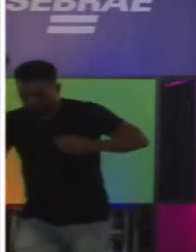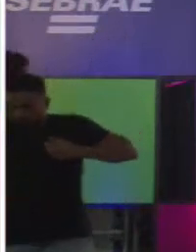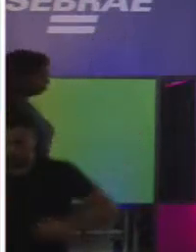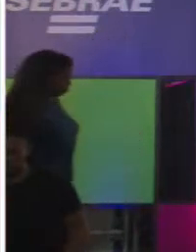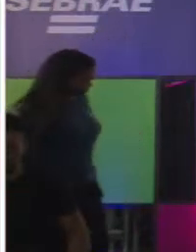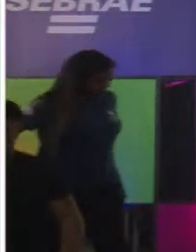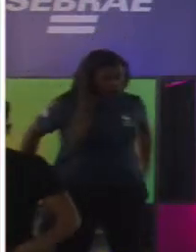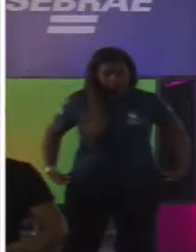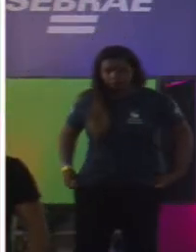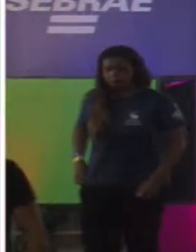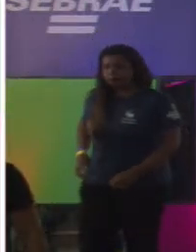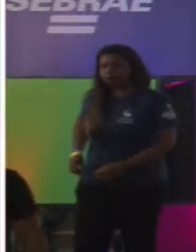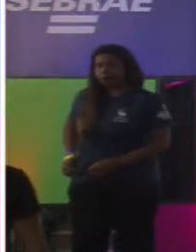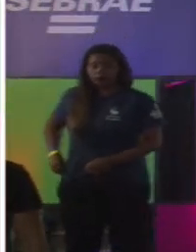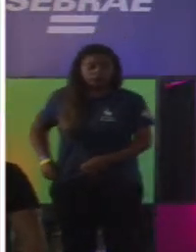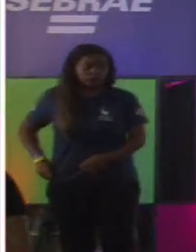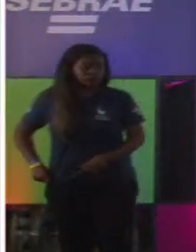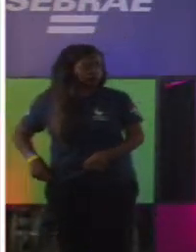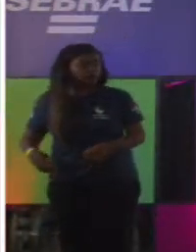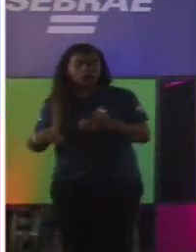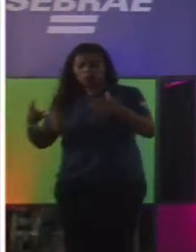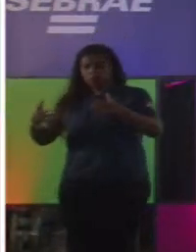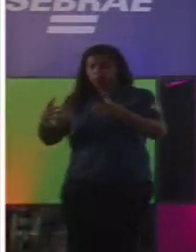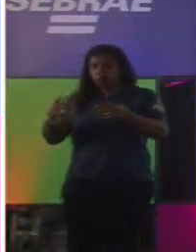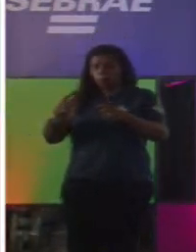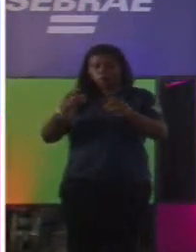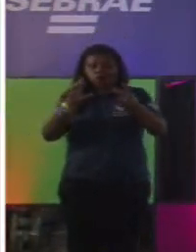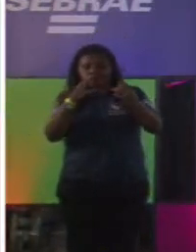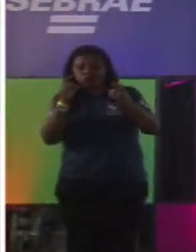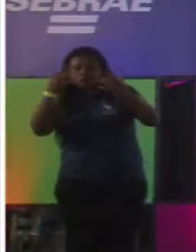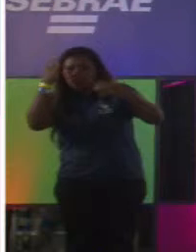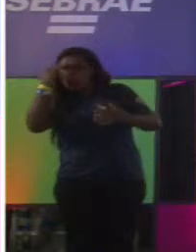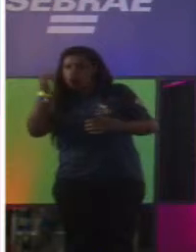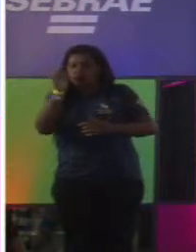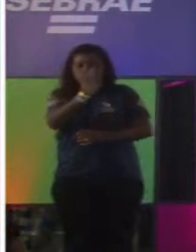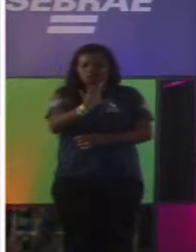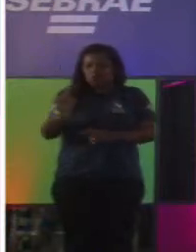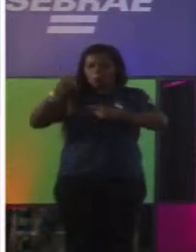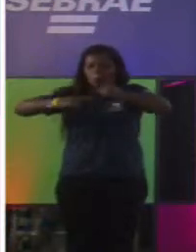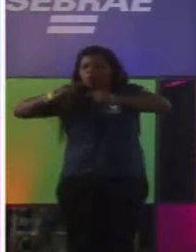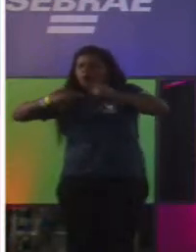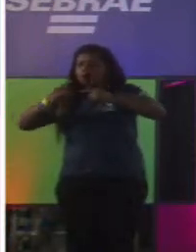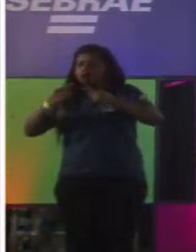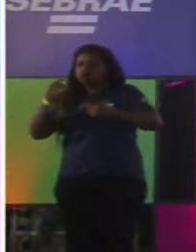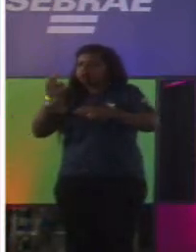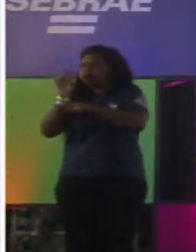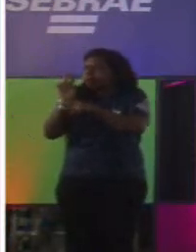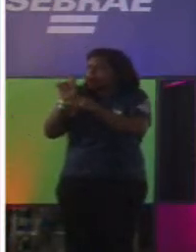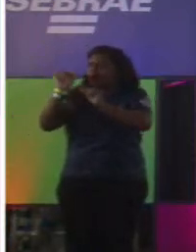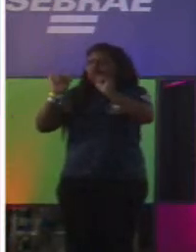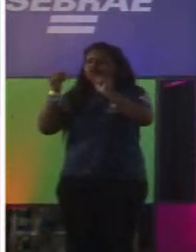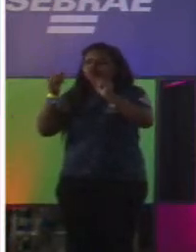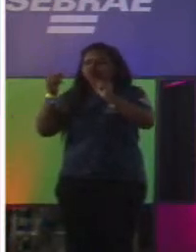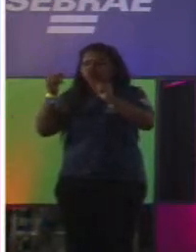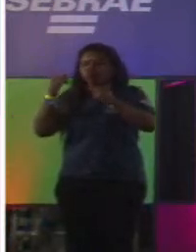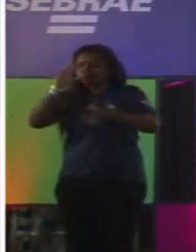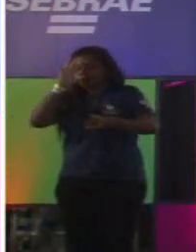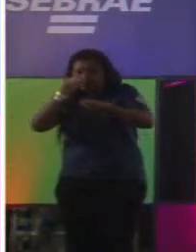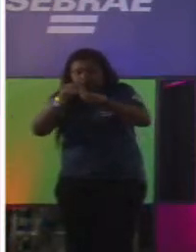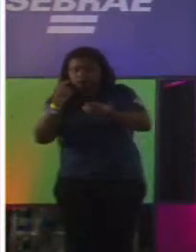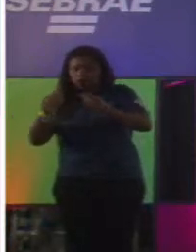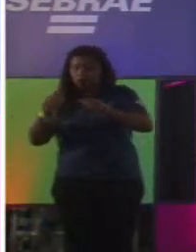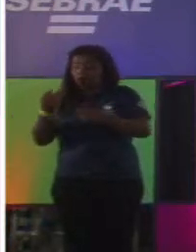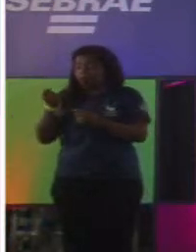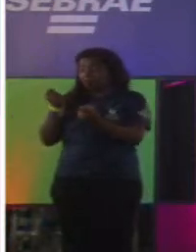eu posso esperar de cada um? Então, se eu for precificar um produto, o que eu posso esperar desse valor? Esse valor vai ser caro, vai ser